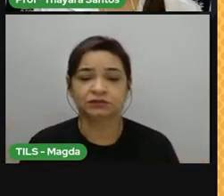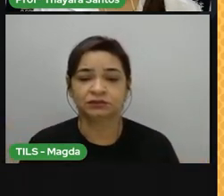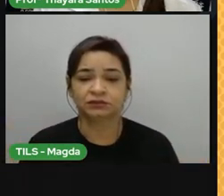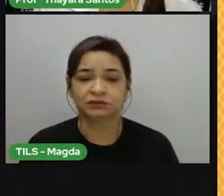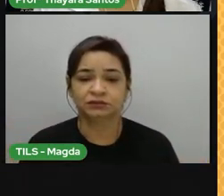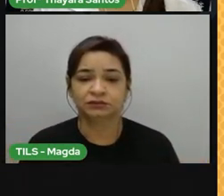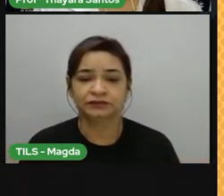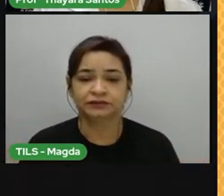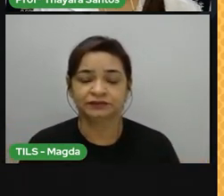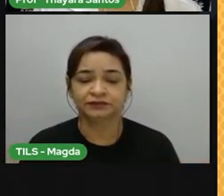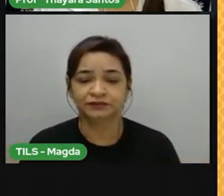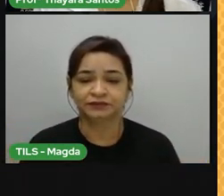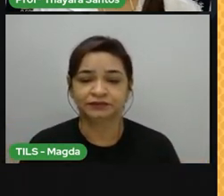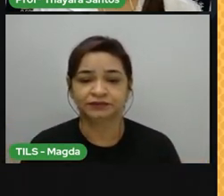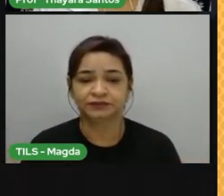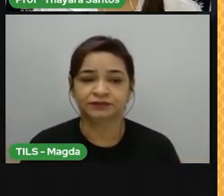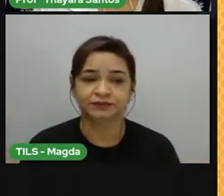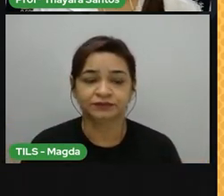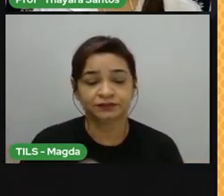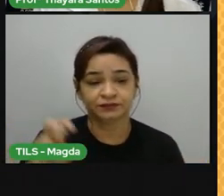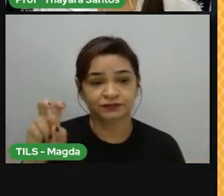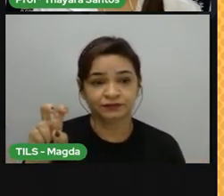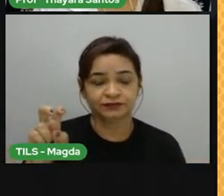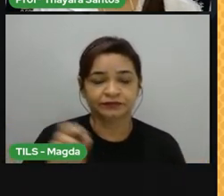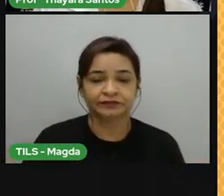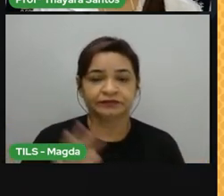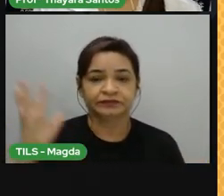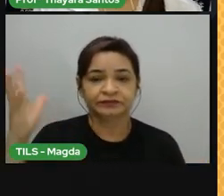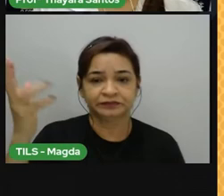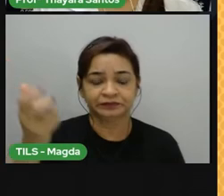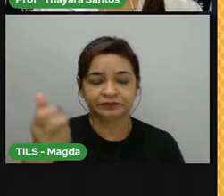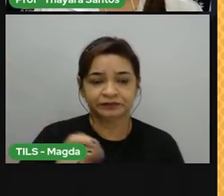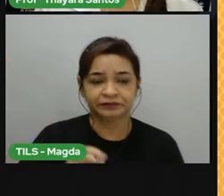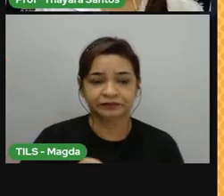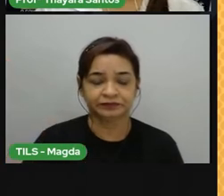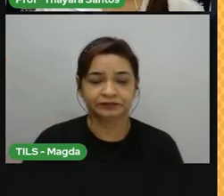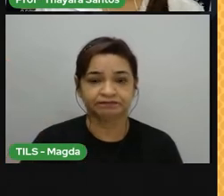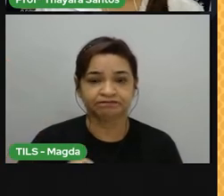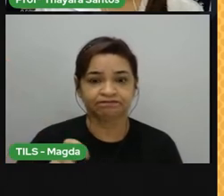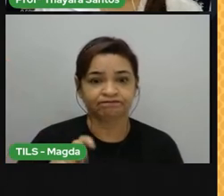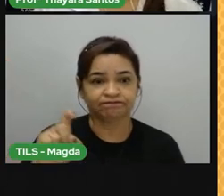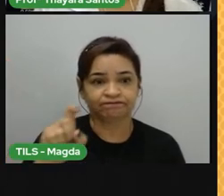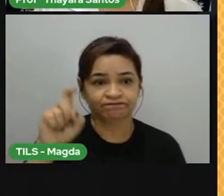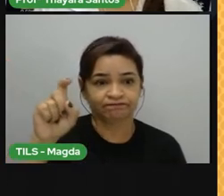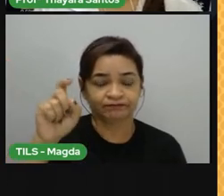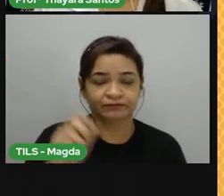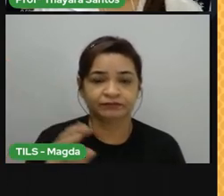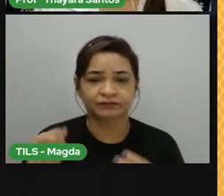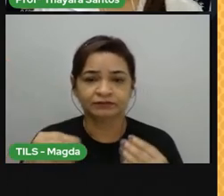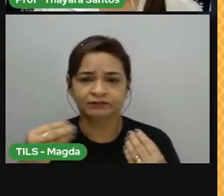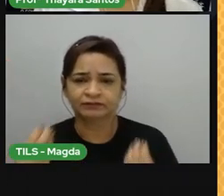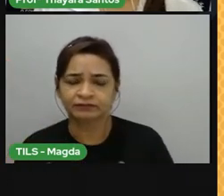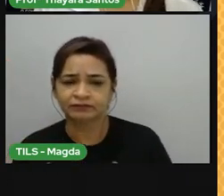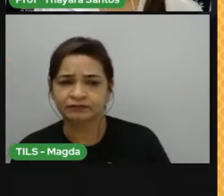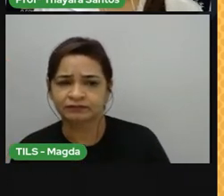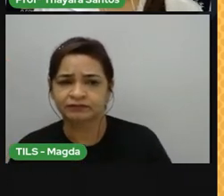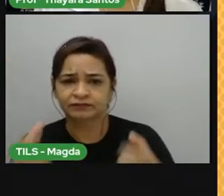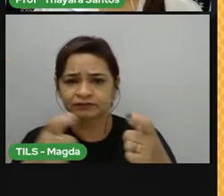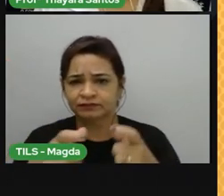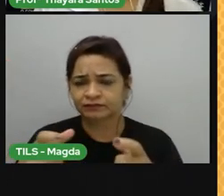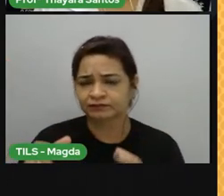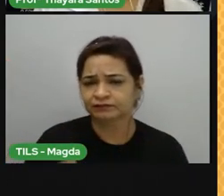5. Clima tropical de altitude Este clima ocorre quando a altitude de uma zona tropical